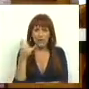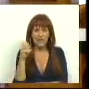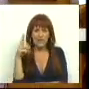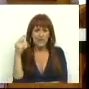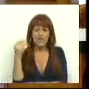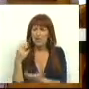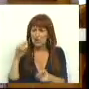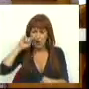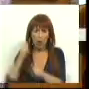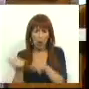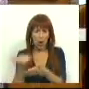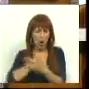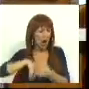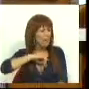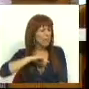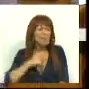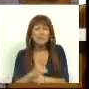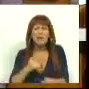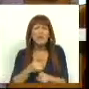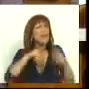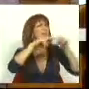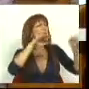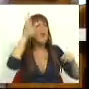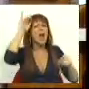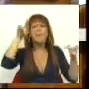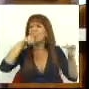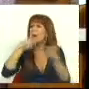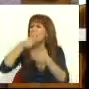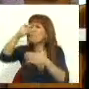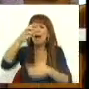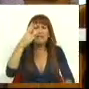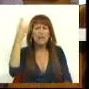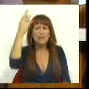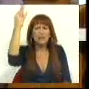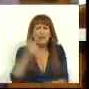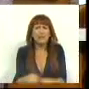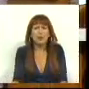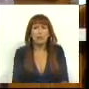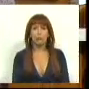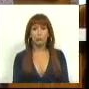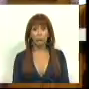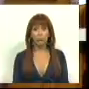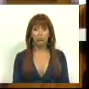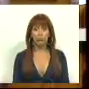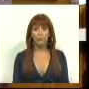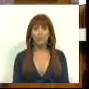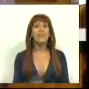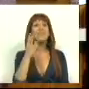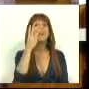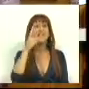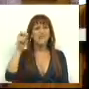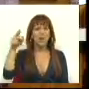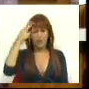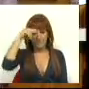eu pergunto-me qual é a necessidade dos munícipes de Almada irem pagar 3%, perdão, 3€.